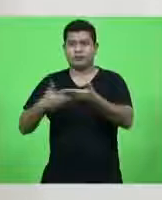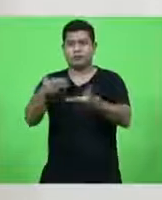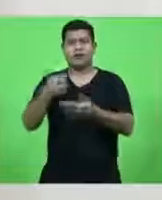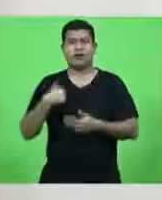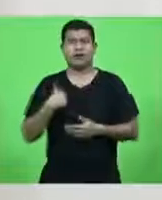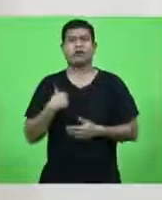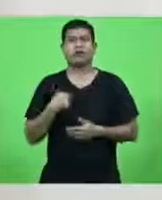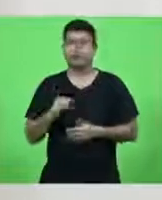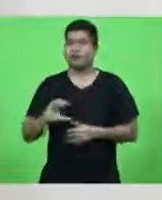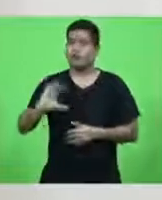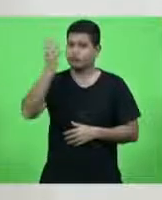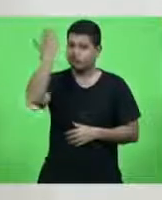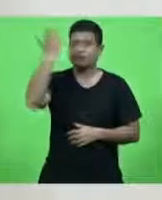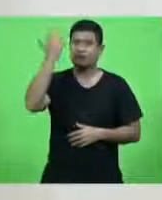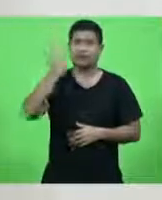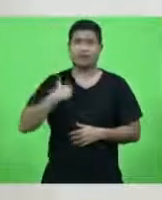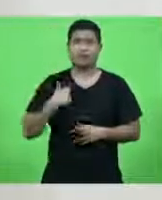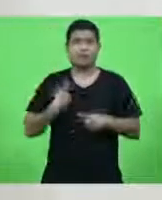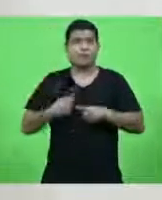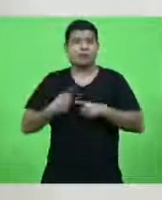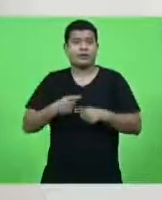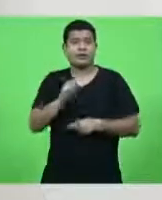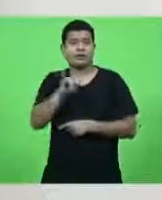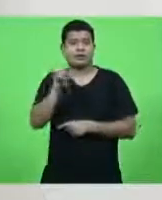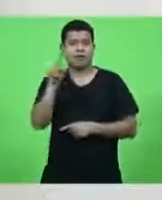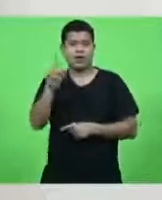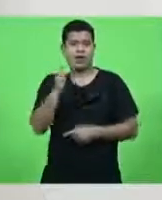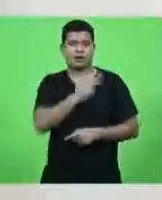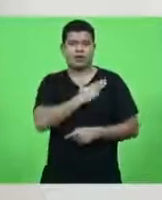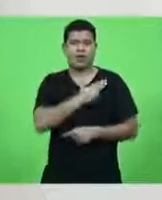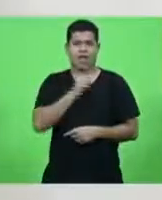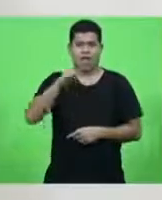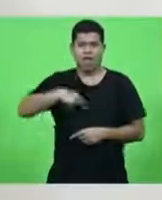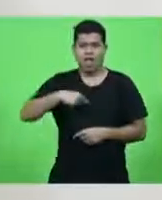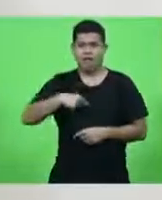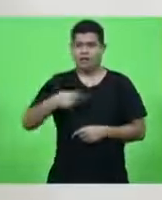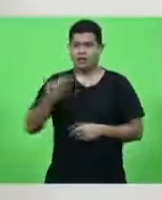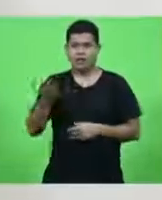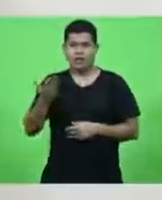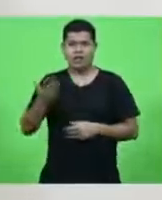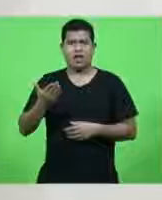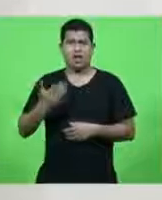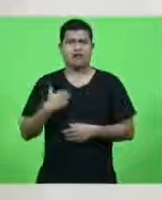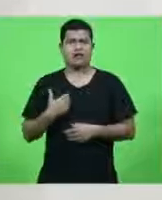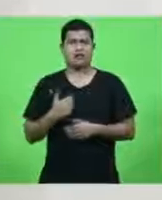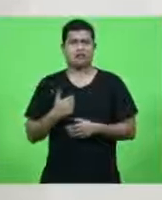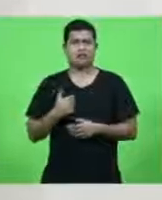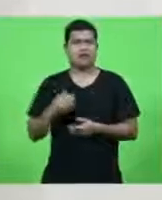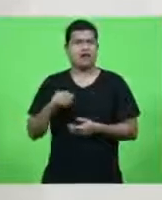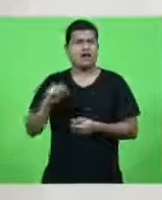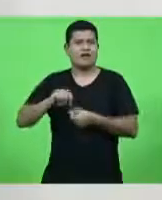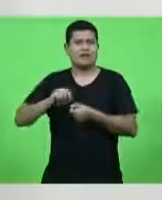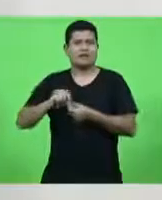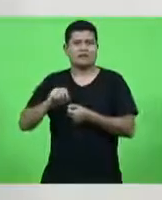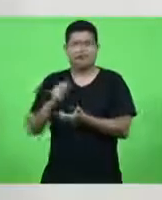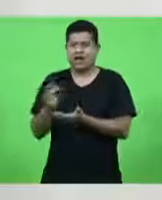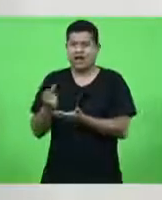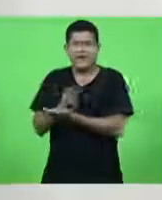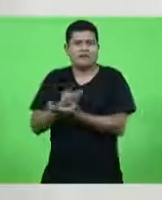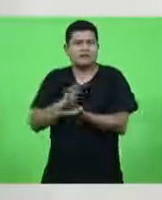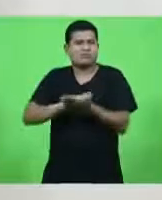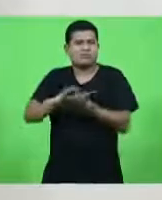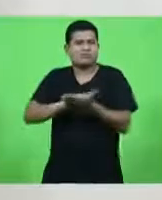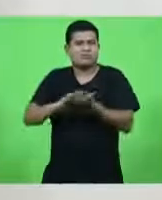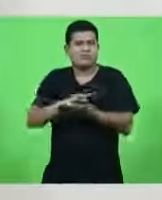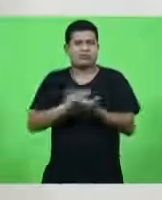porque se o Lula é inocente, não tem petrolão, não tem eletrolão, não tem mensalão, eu